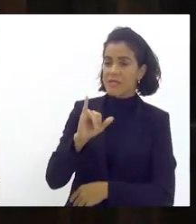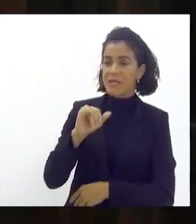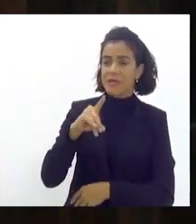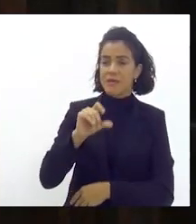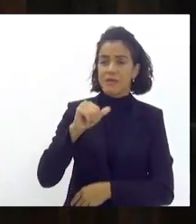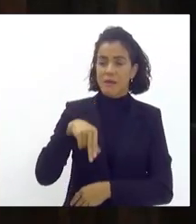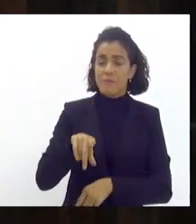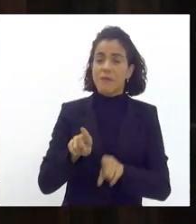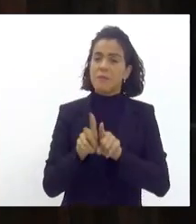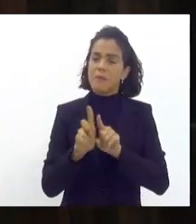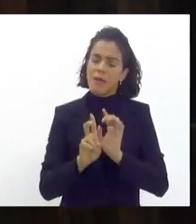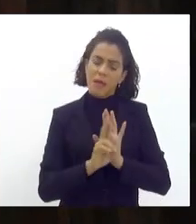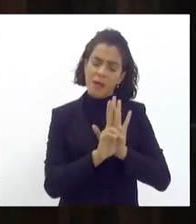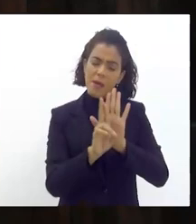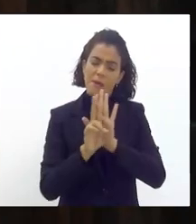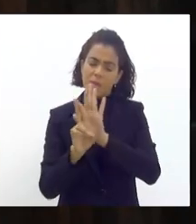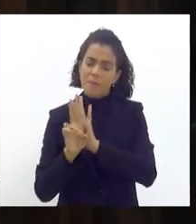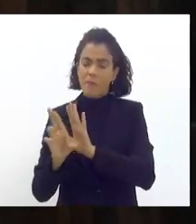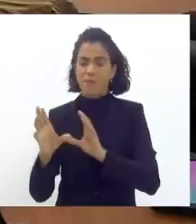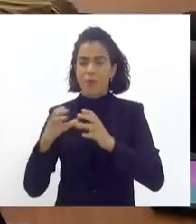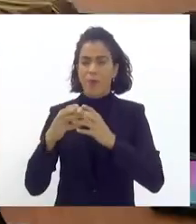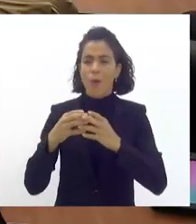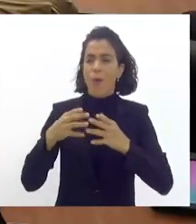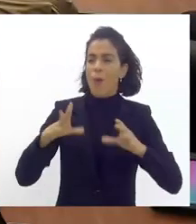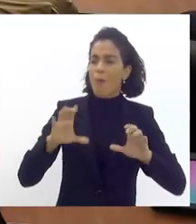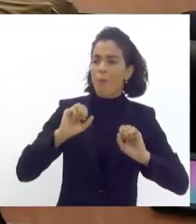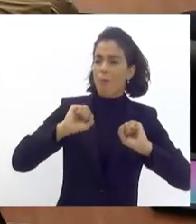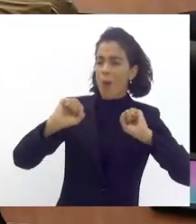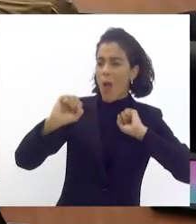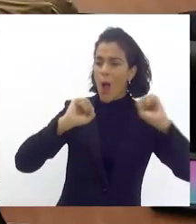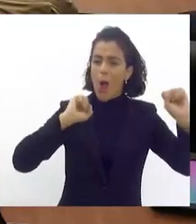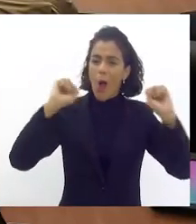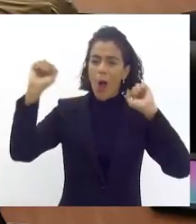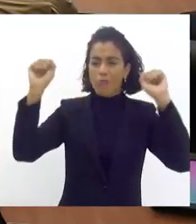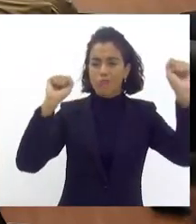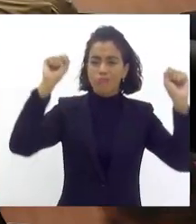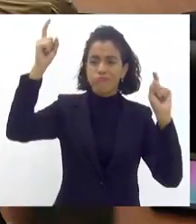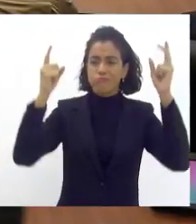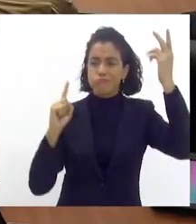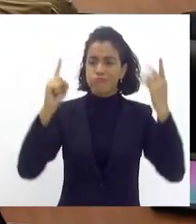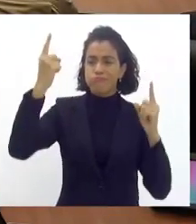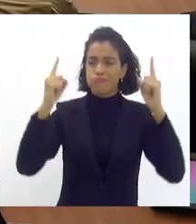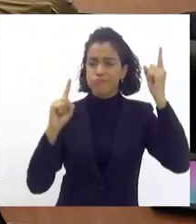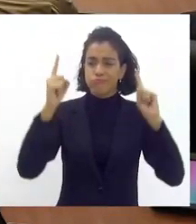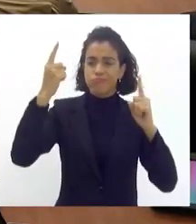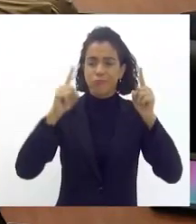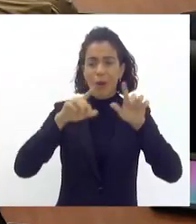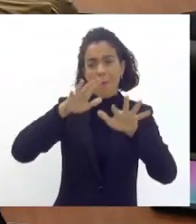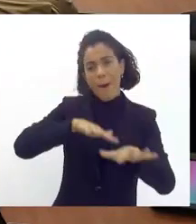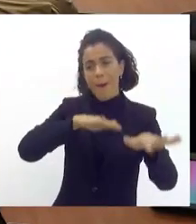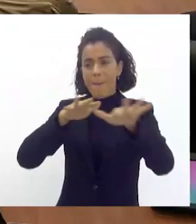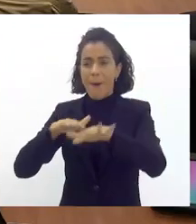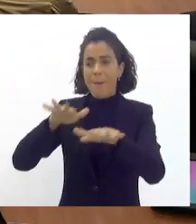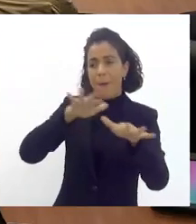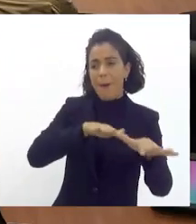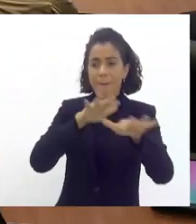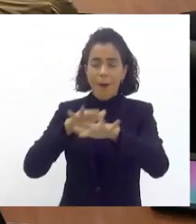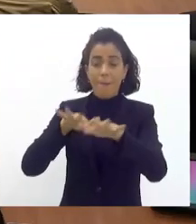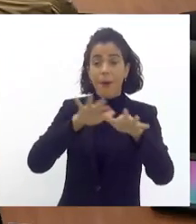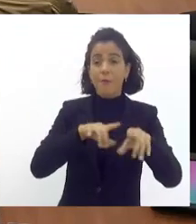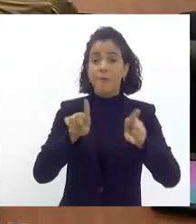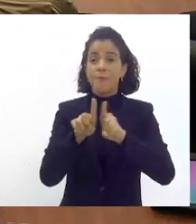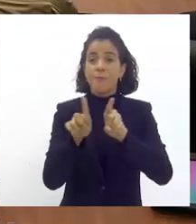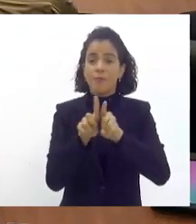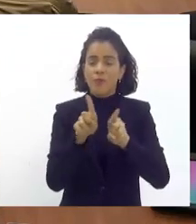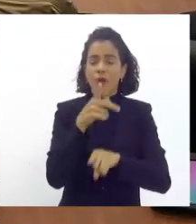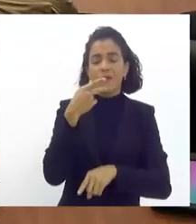representações do carnaval incluindo os blocos que eles também tenham direito e aí quando eu falo de representação do carnaval eu falo de blocos falo de